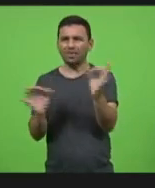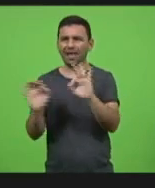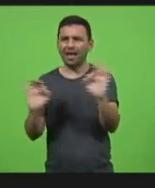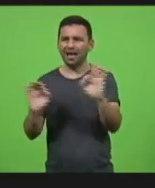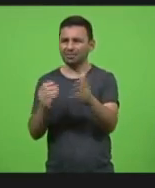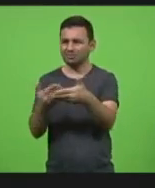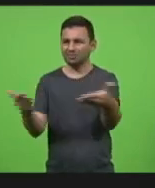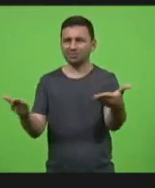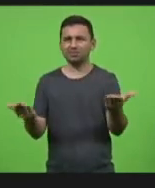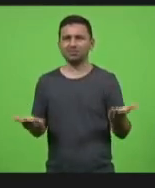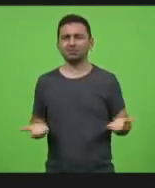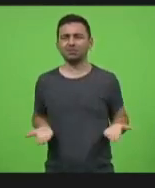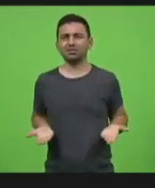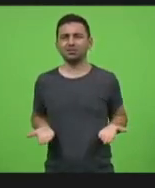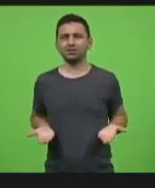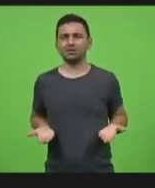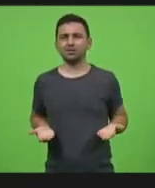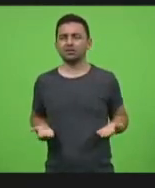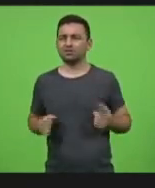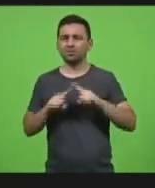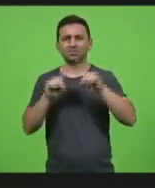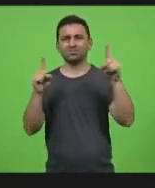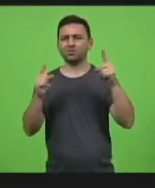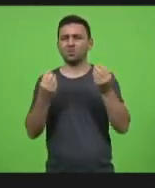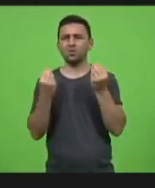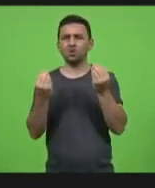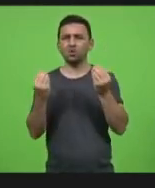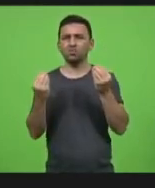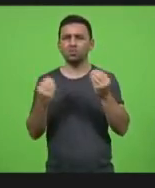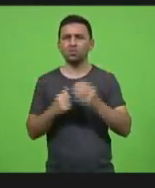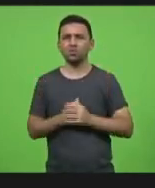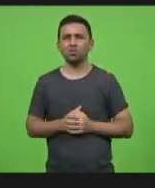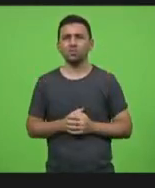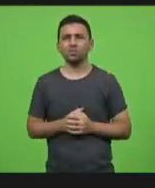ridículo é ridículo é ridículo